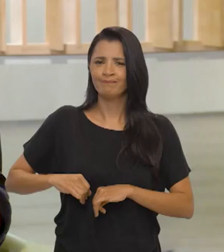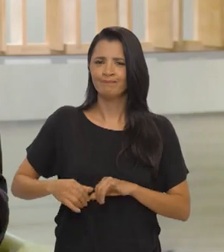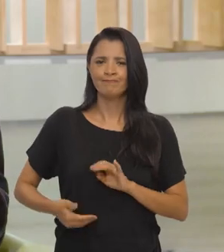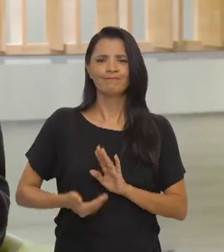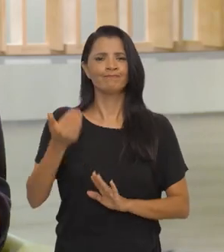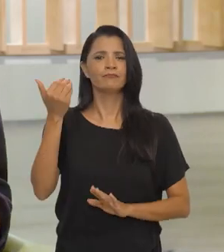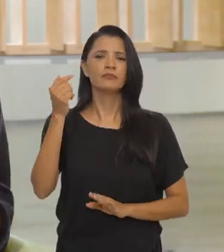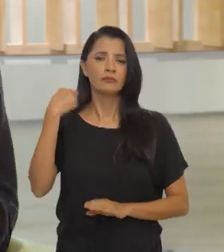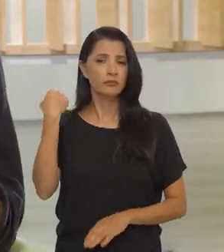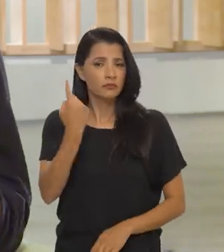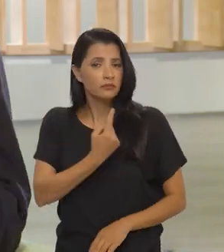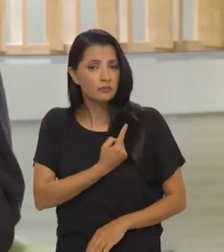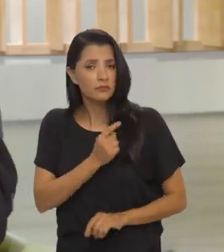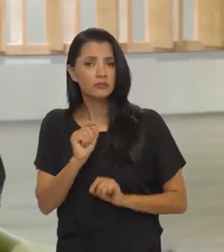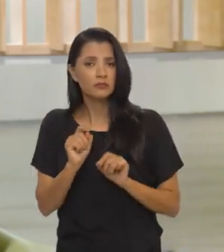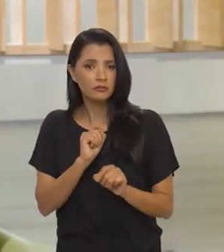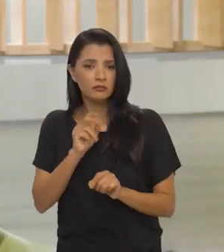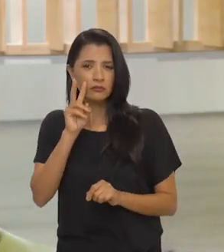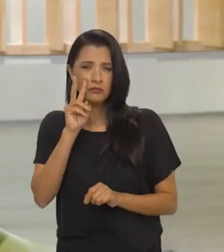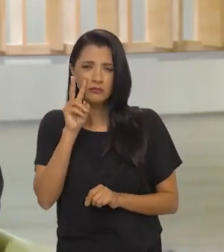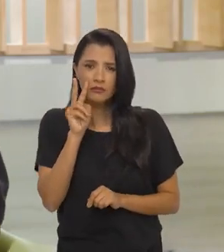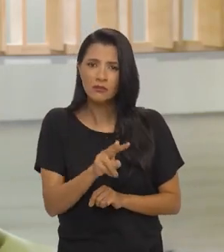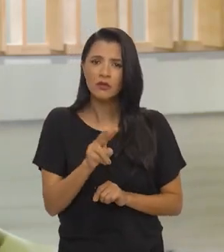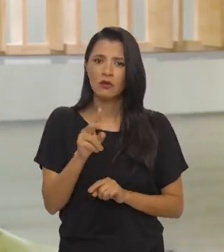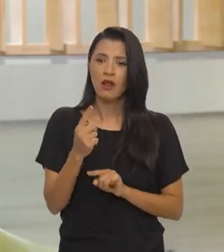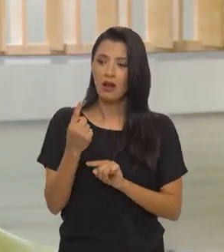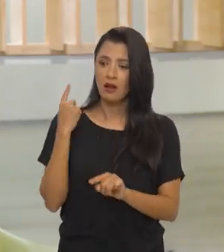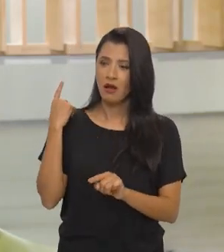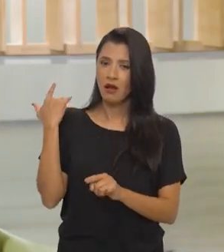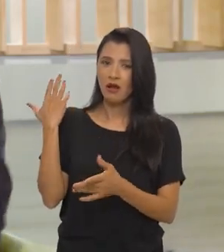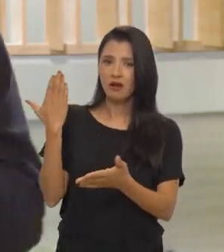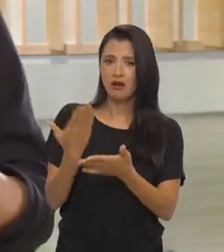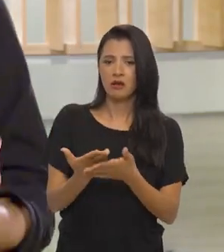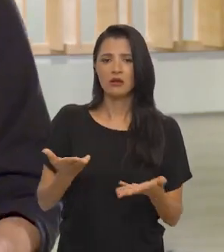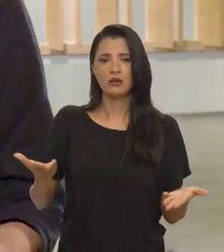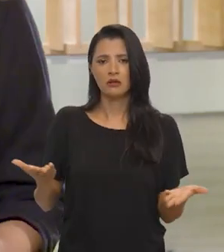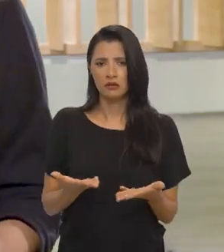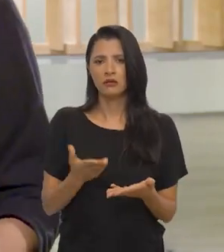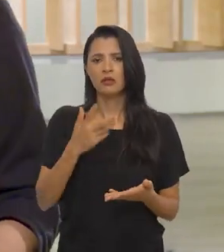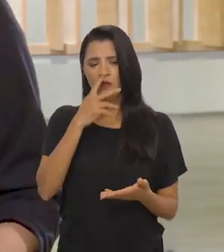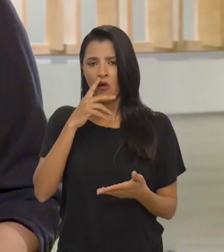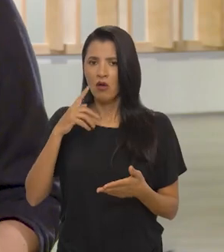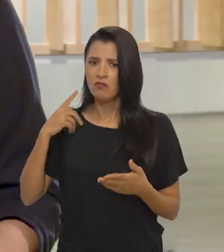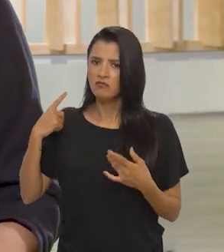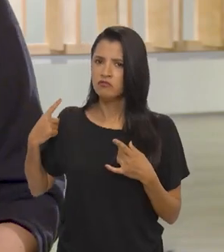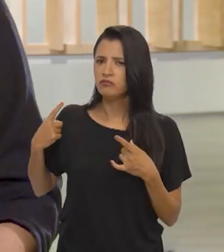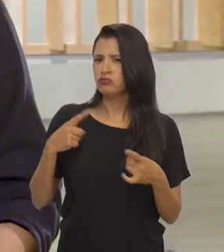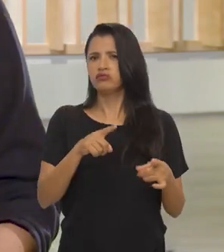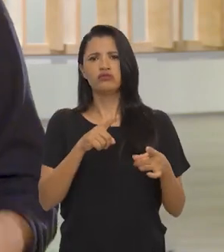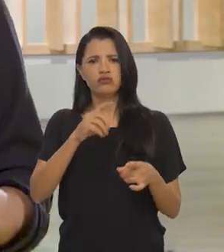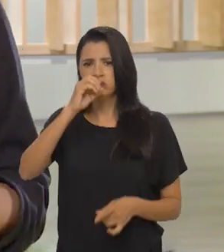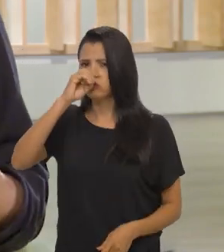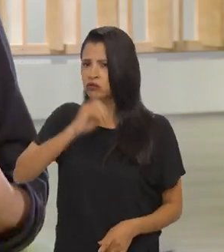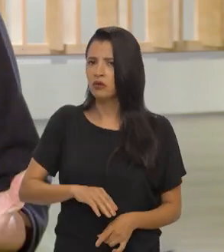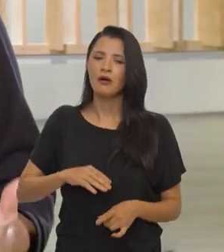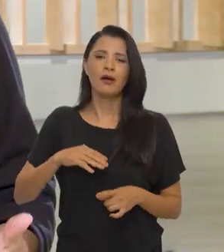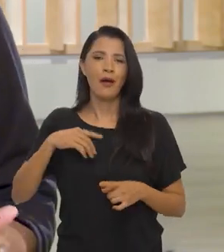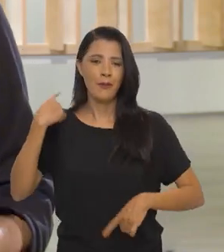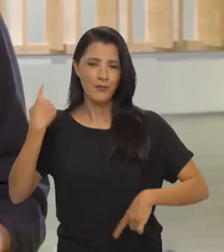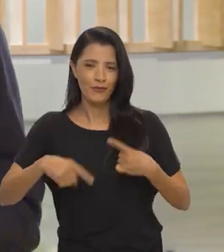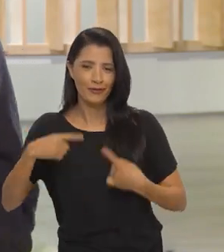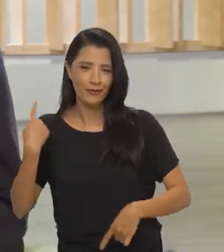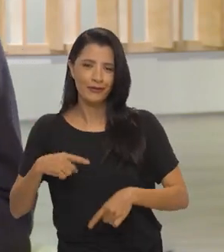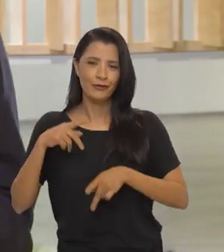impactados. E o que a gente viu de lá para cá foi um ataque muito brutal